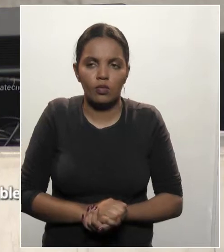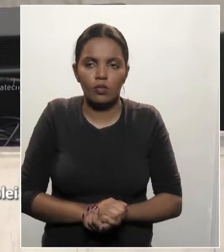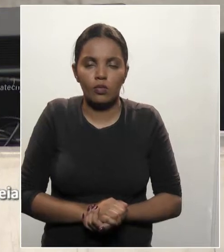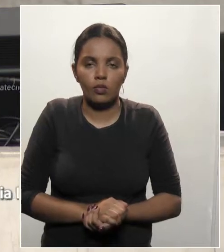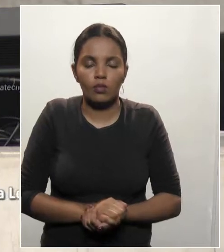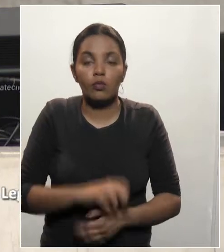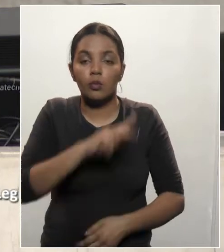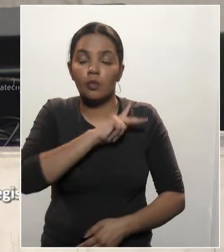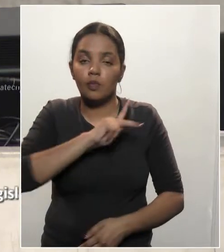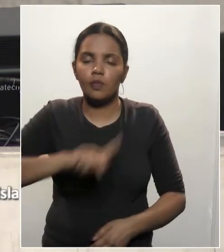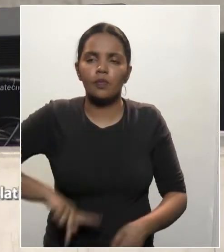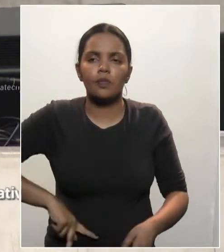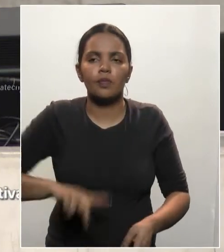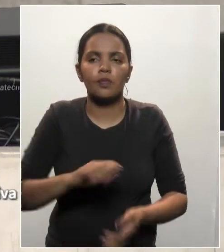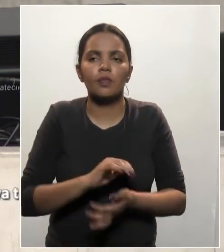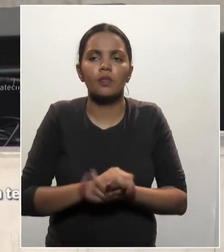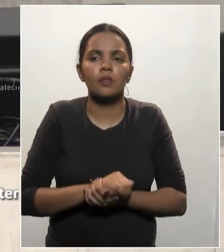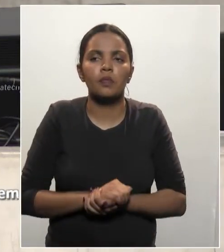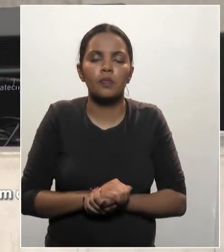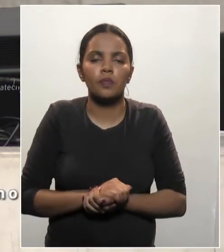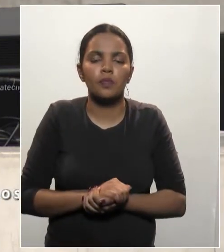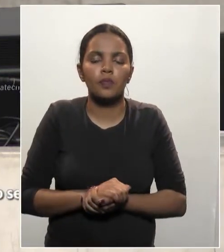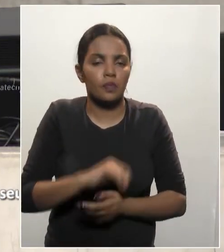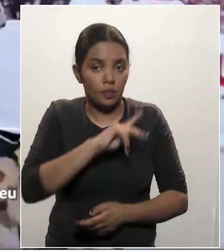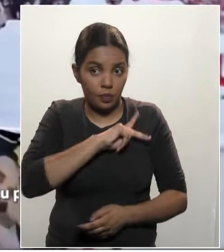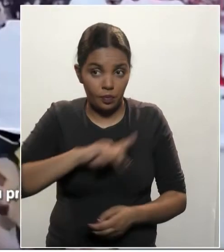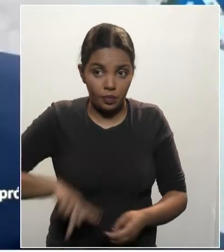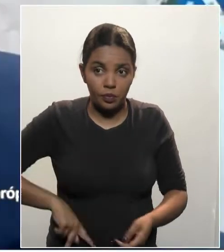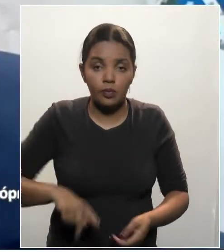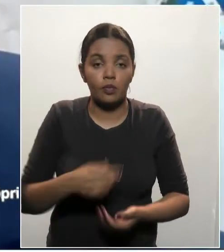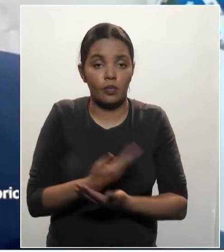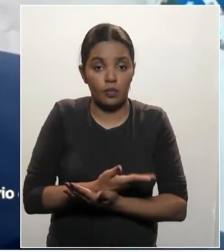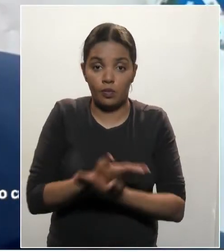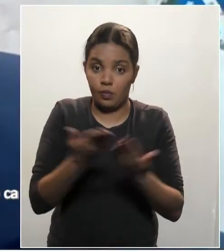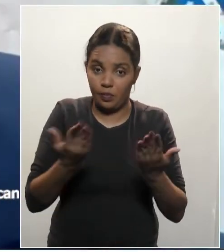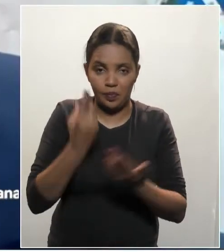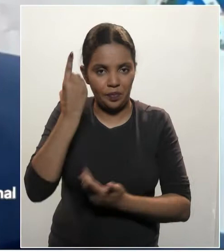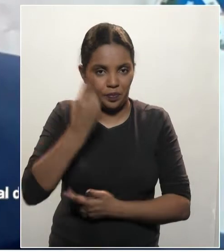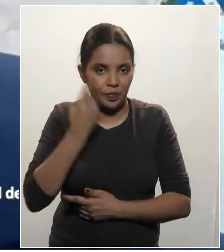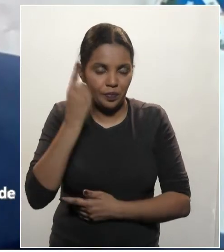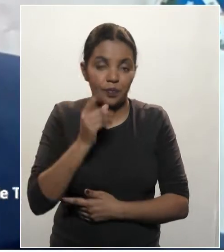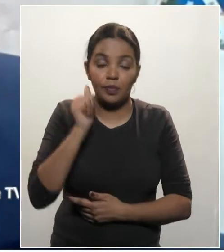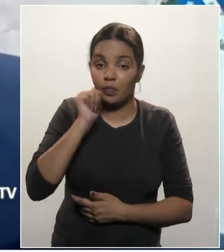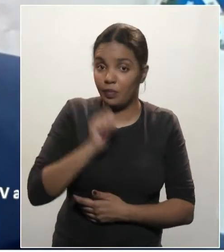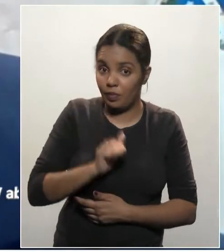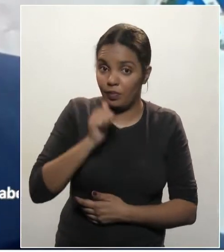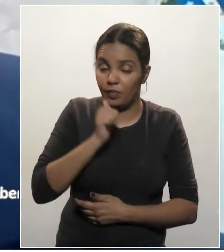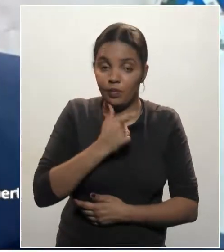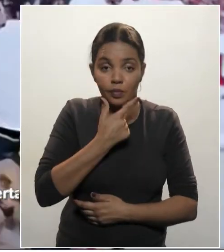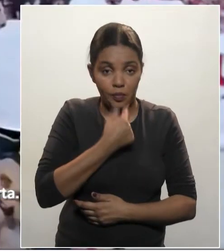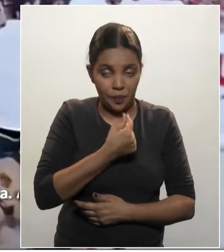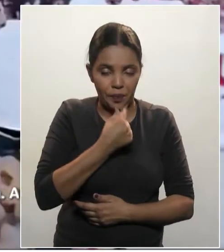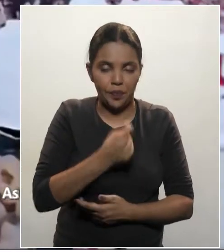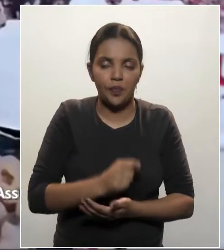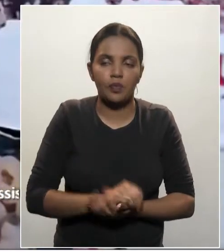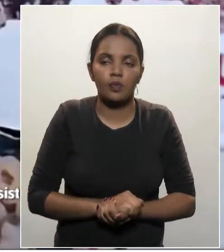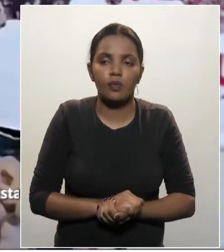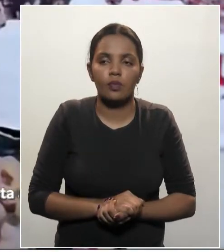Senhor Presidente, Senhor Presidente, Senhores Deputados e Senhoras Deputadas,